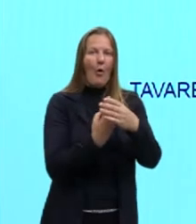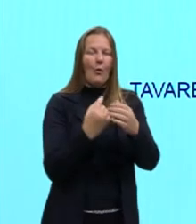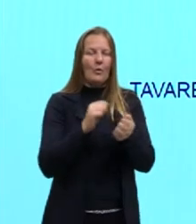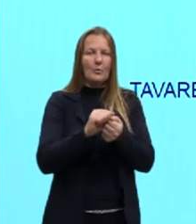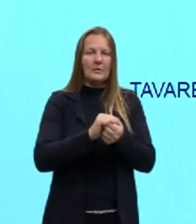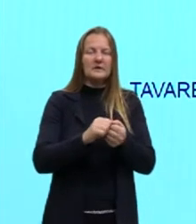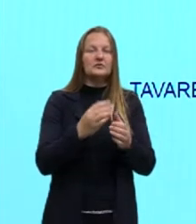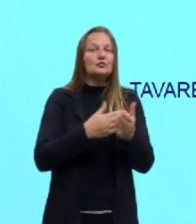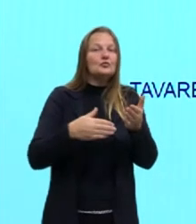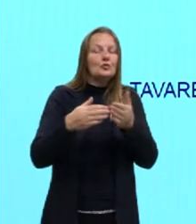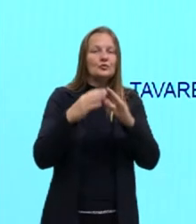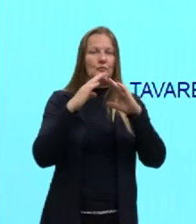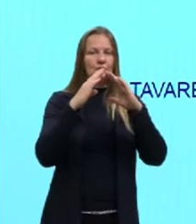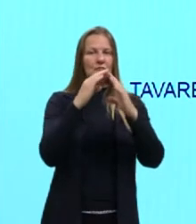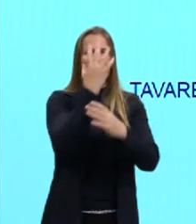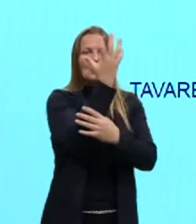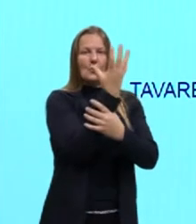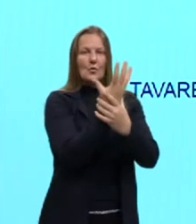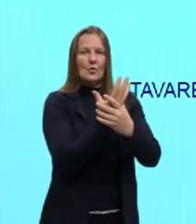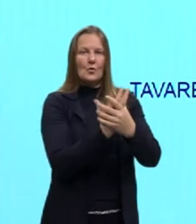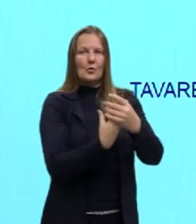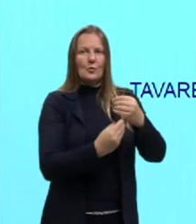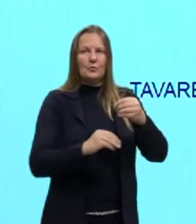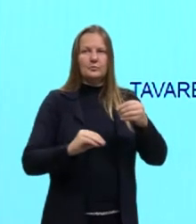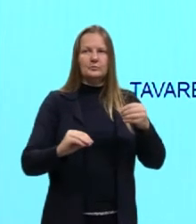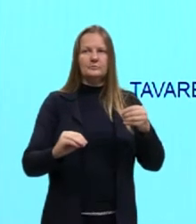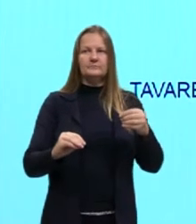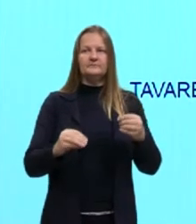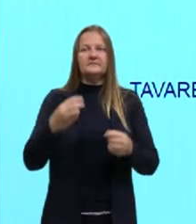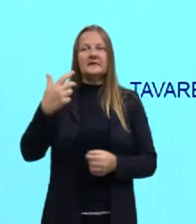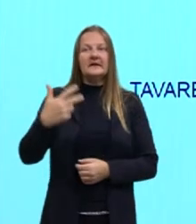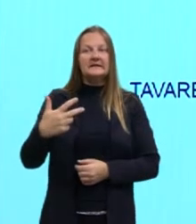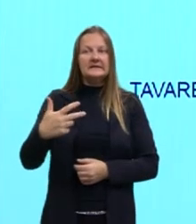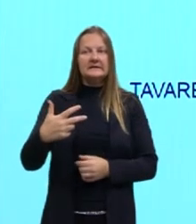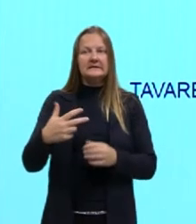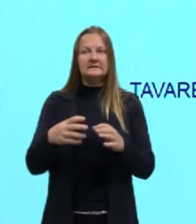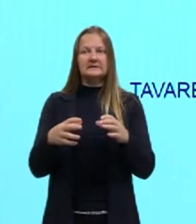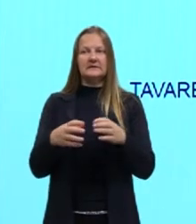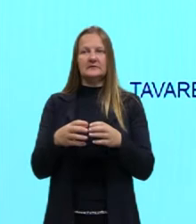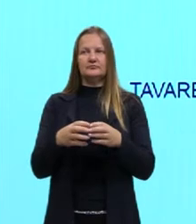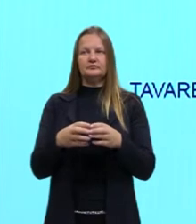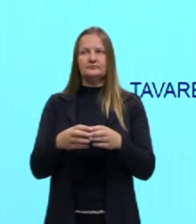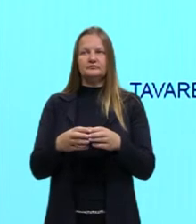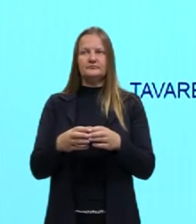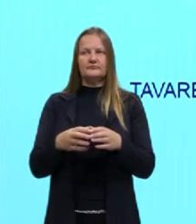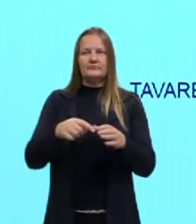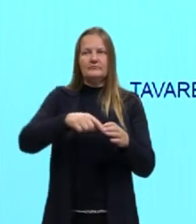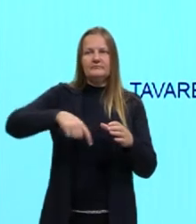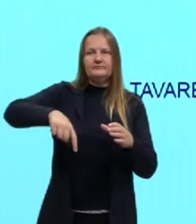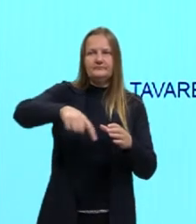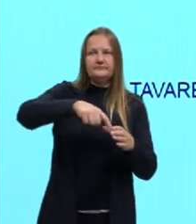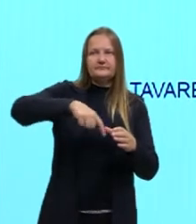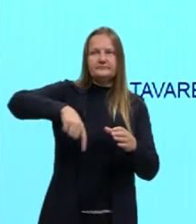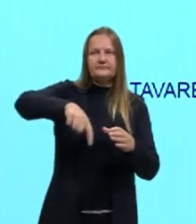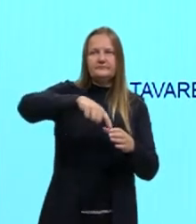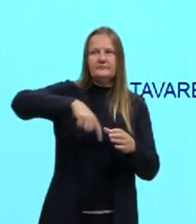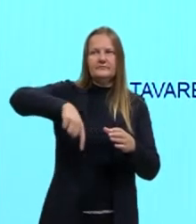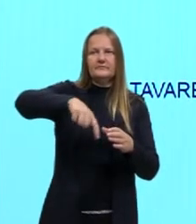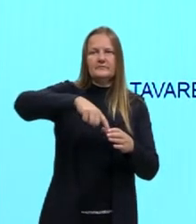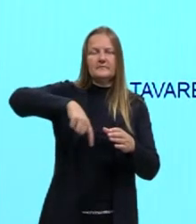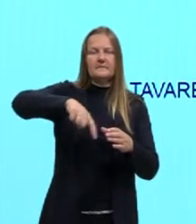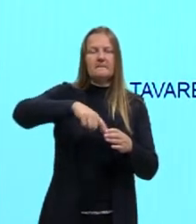residencial, certo? Na terceira etapa, o que acontece? Tanque